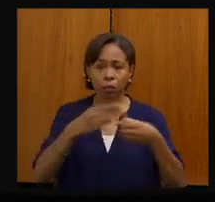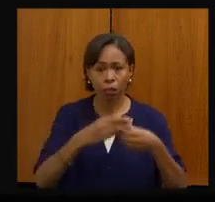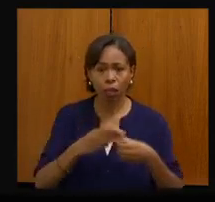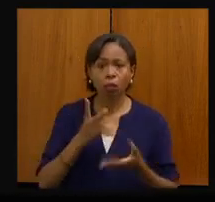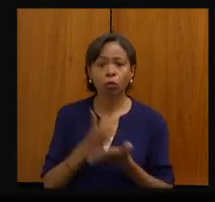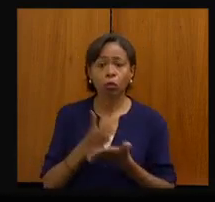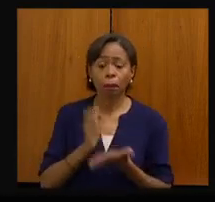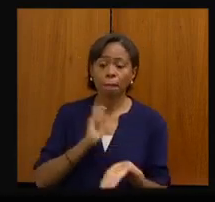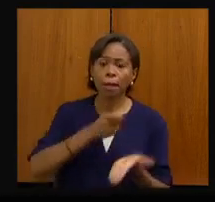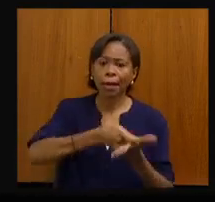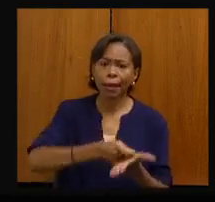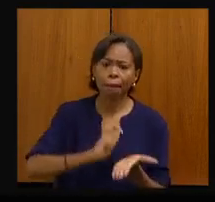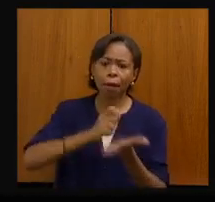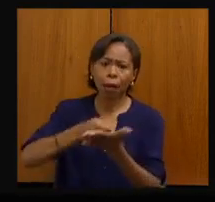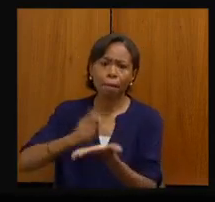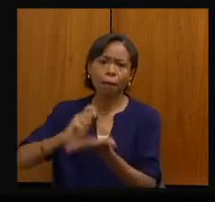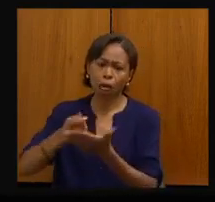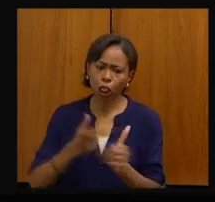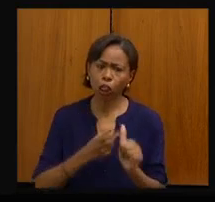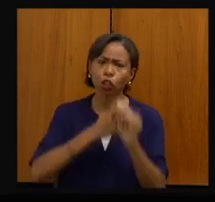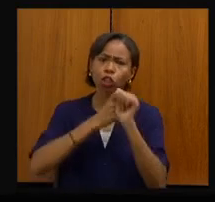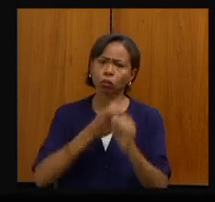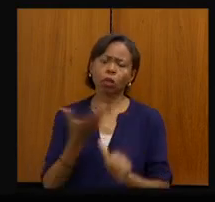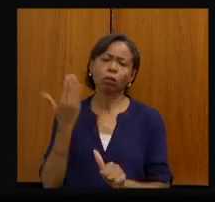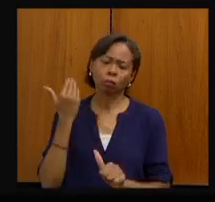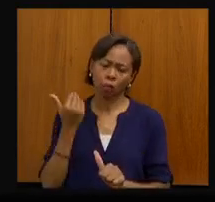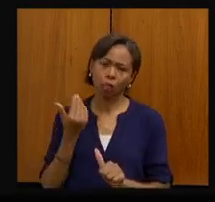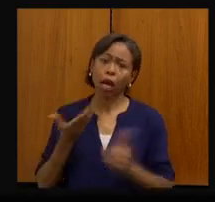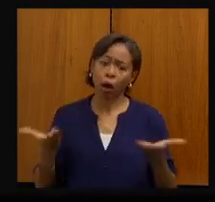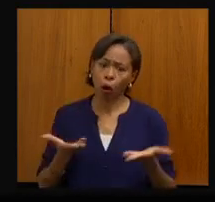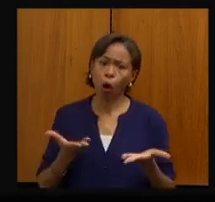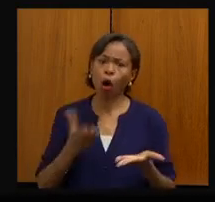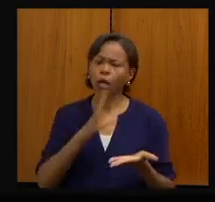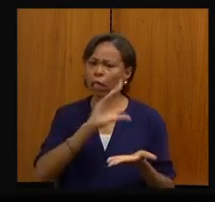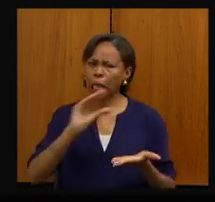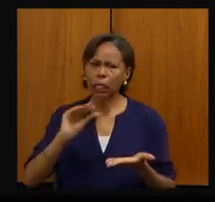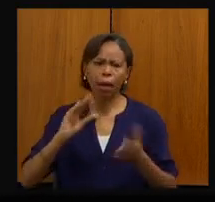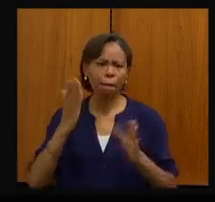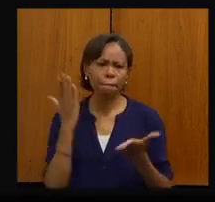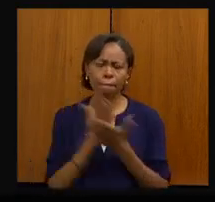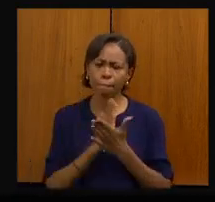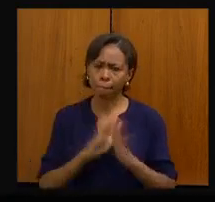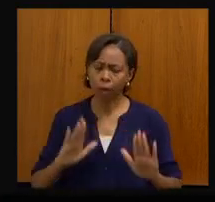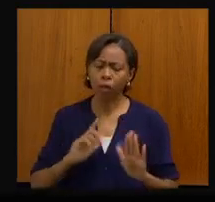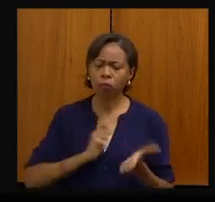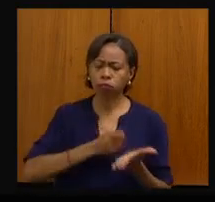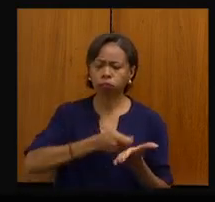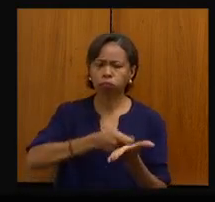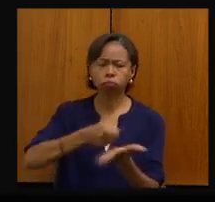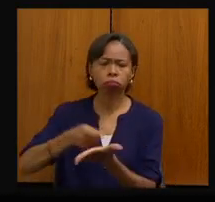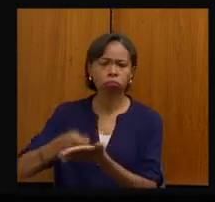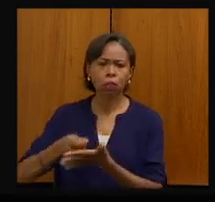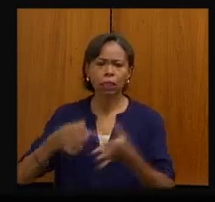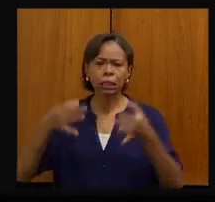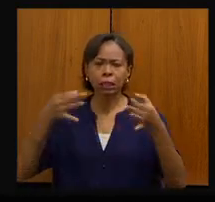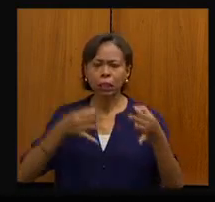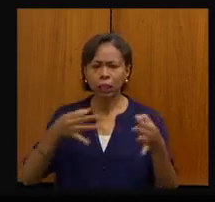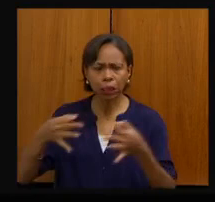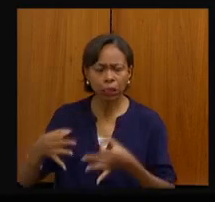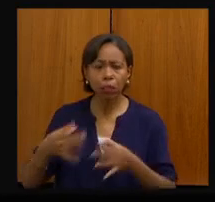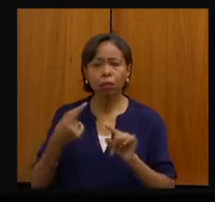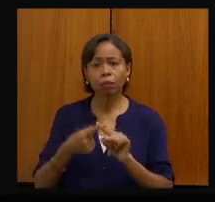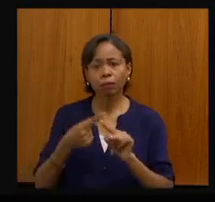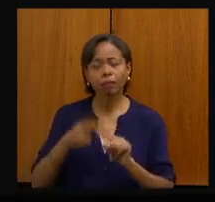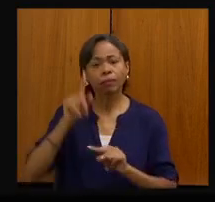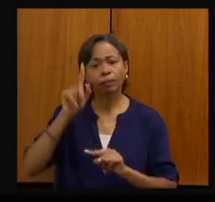pagando o passado e colocando em dívida e colocando a dívida também em dia, porque é